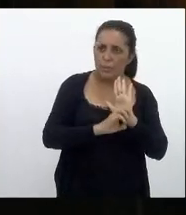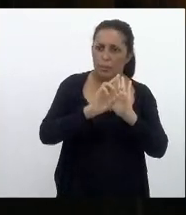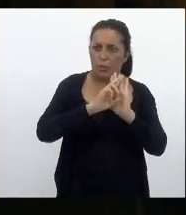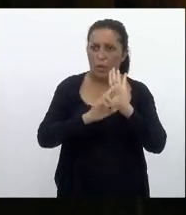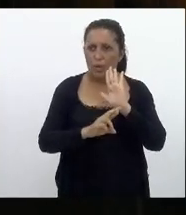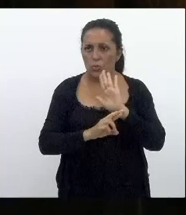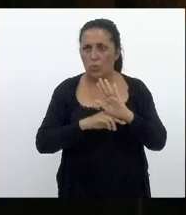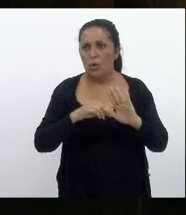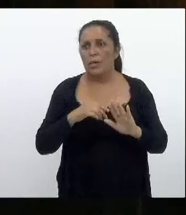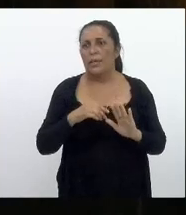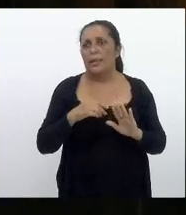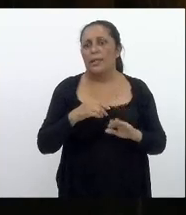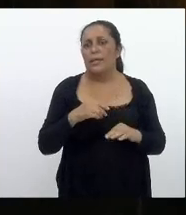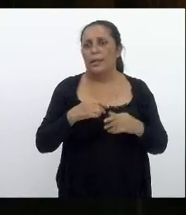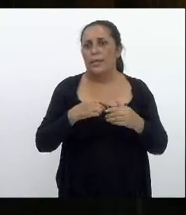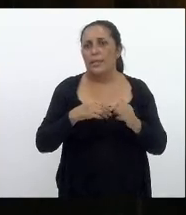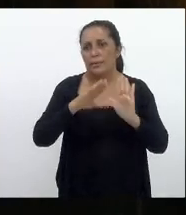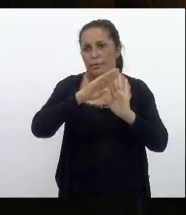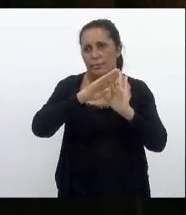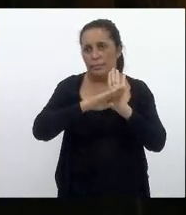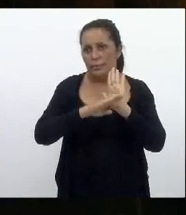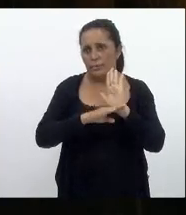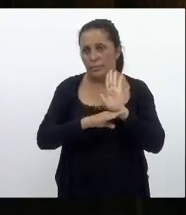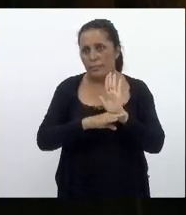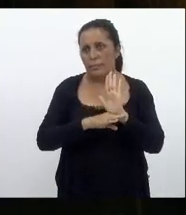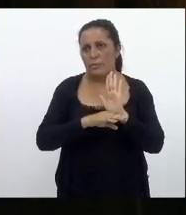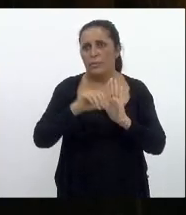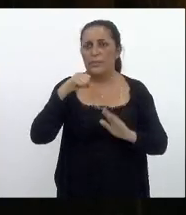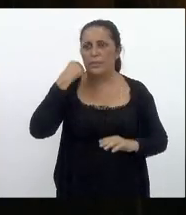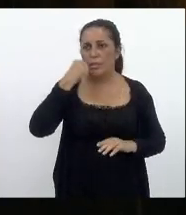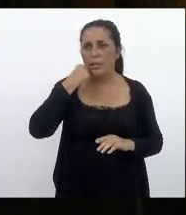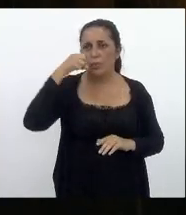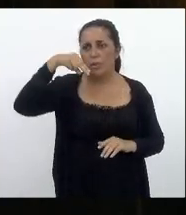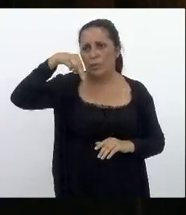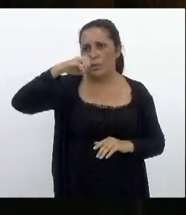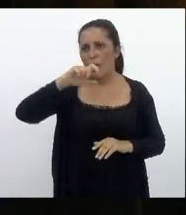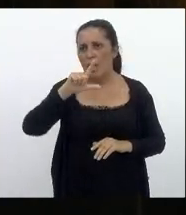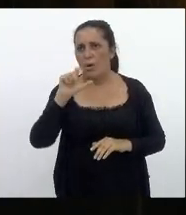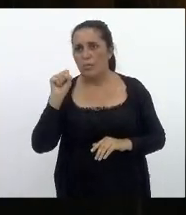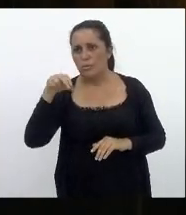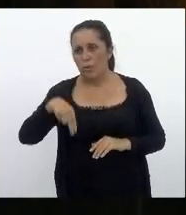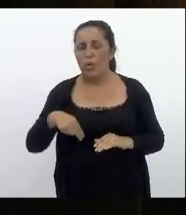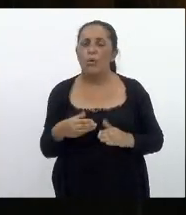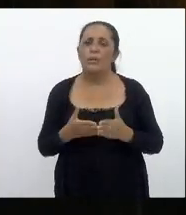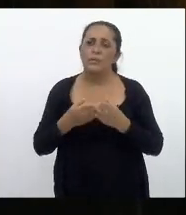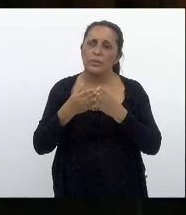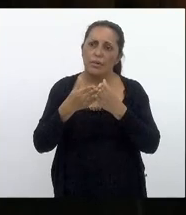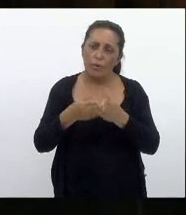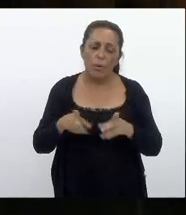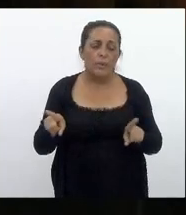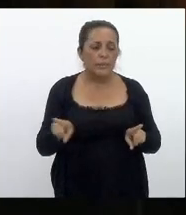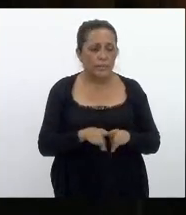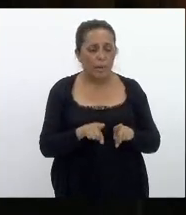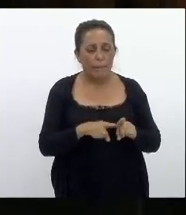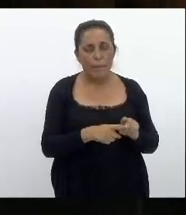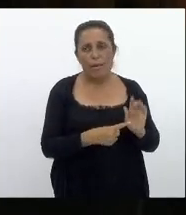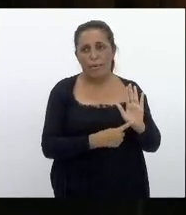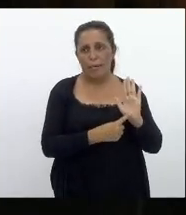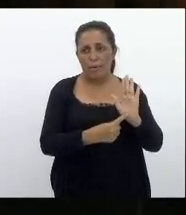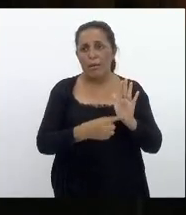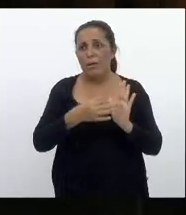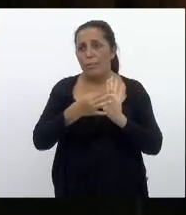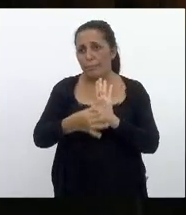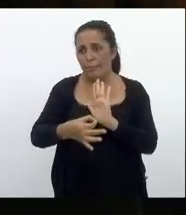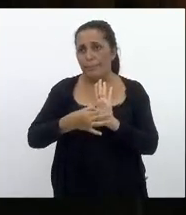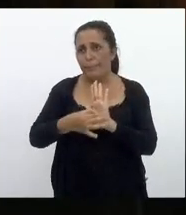da matéria que é o senador Nelsinho Trad o Sinaval também encaminhou sugestões para que ao